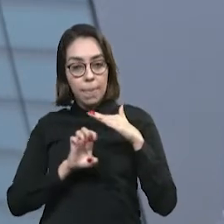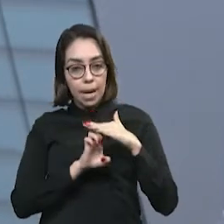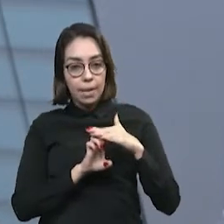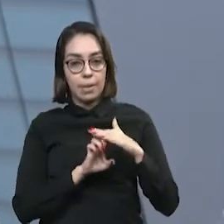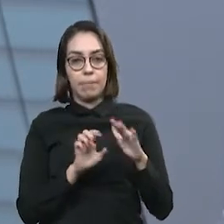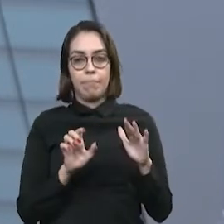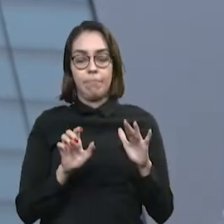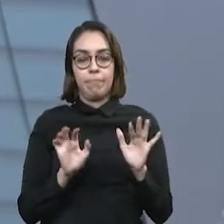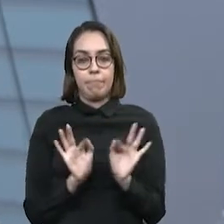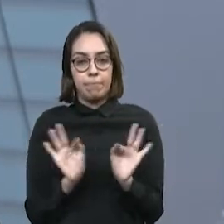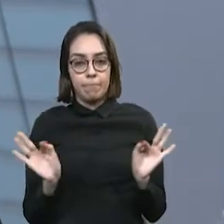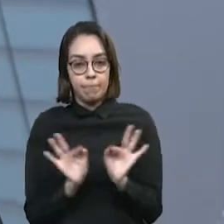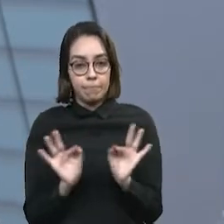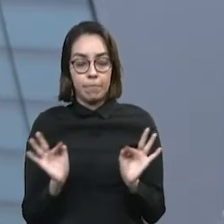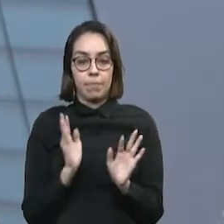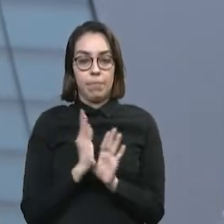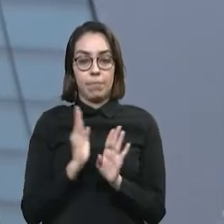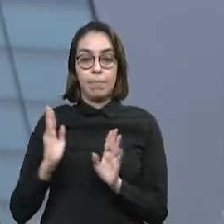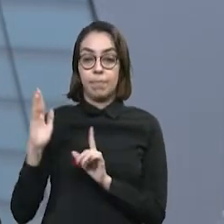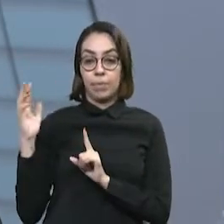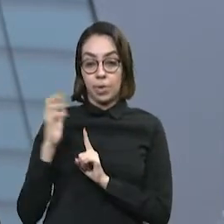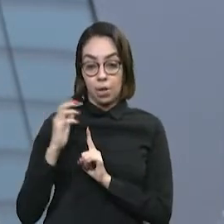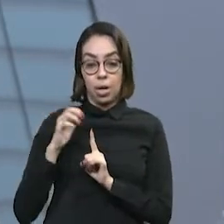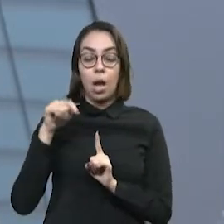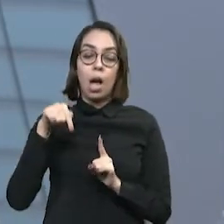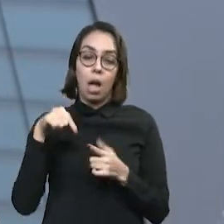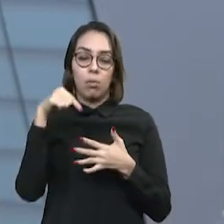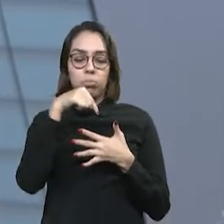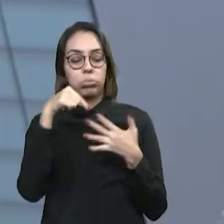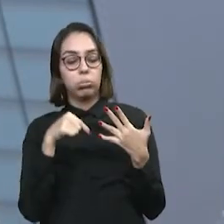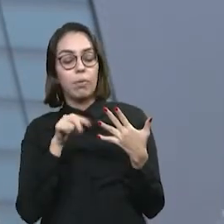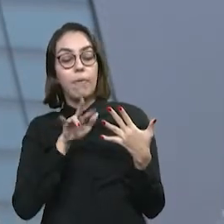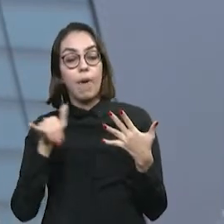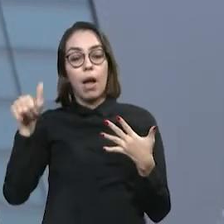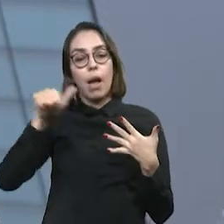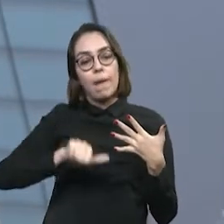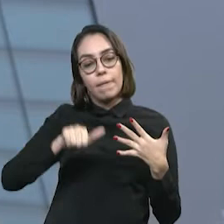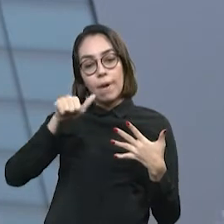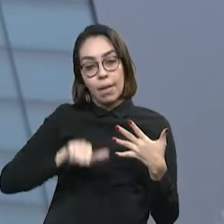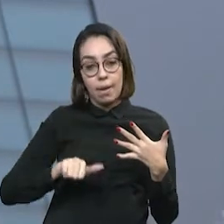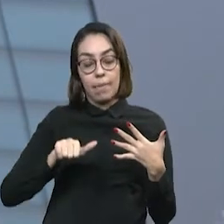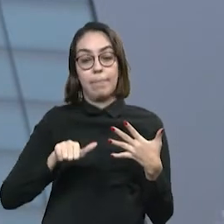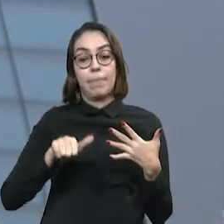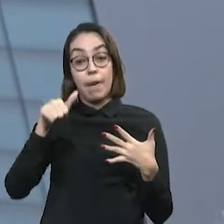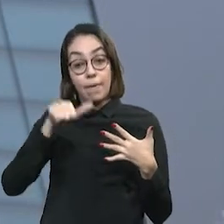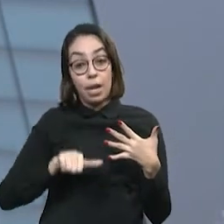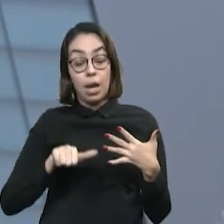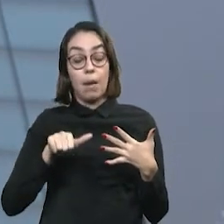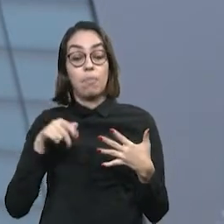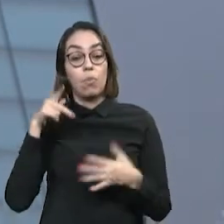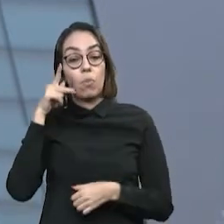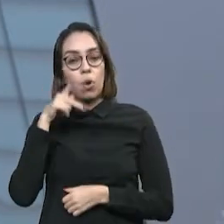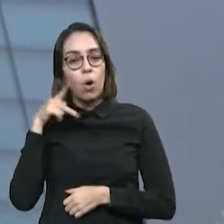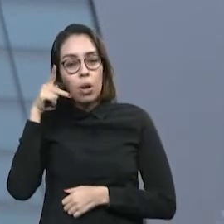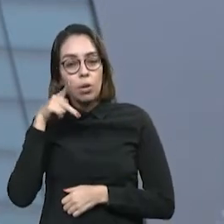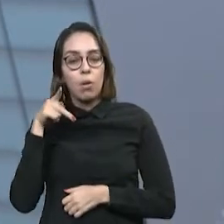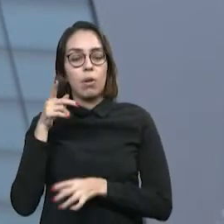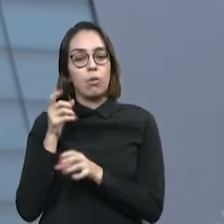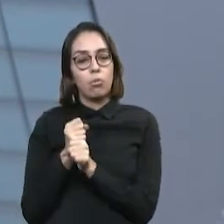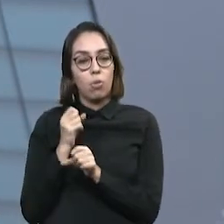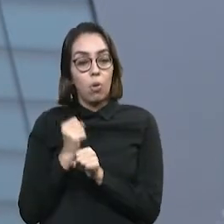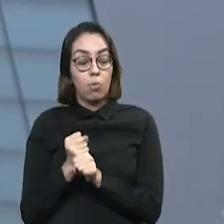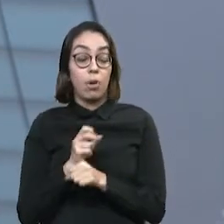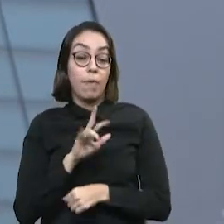são critérios que serão avaliados pela Procuradoria-Geral da Fazenda. Essa decisão dessa,